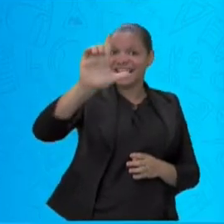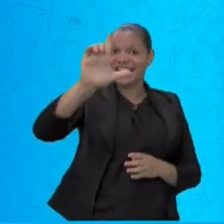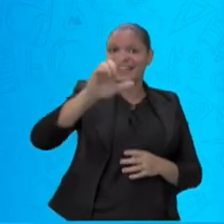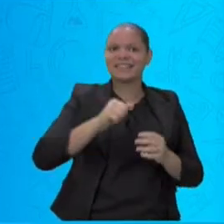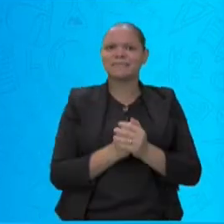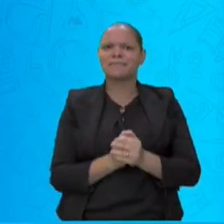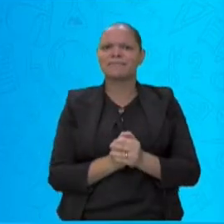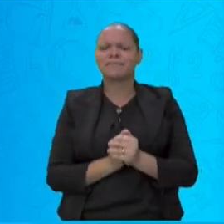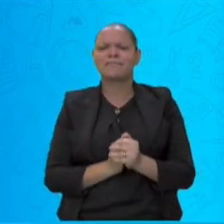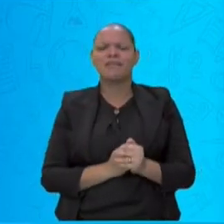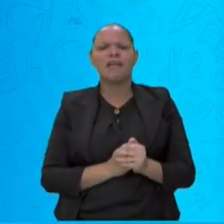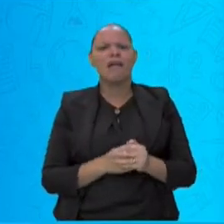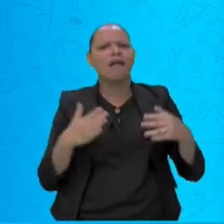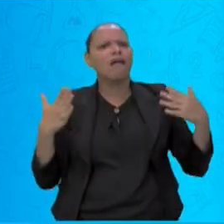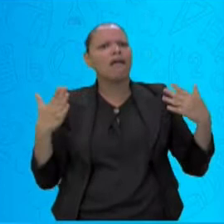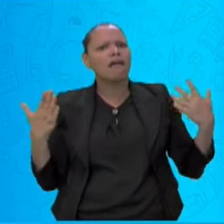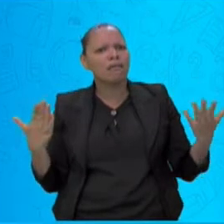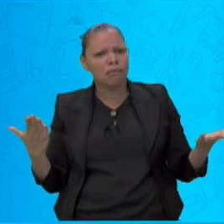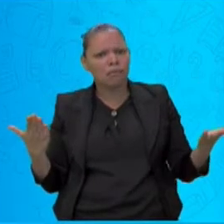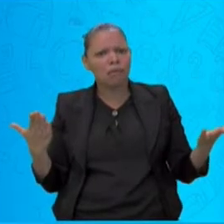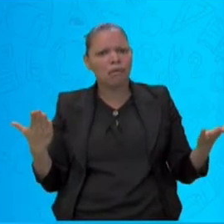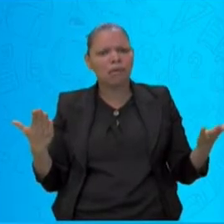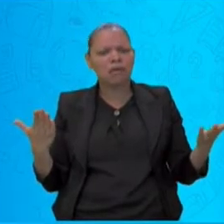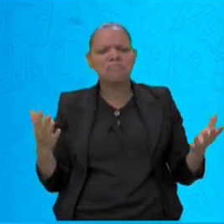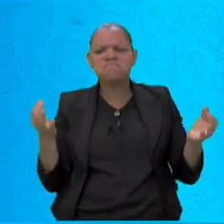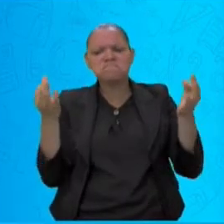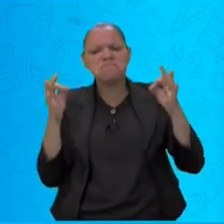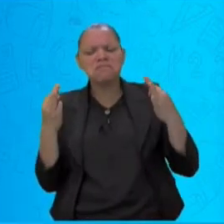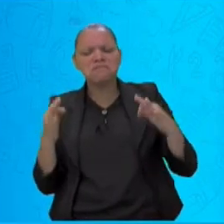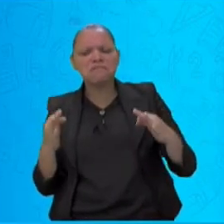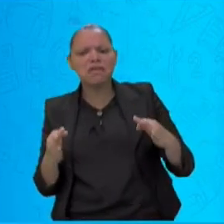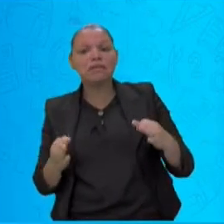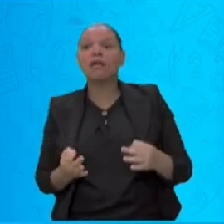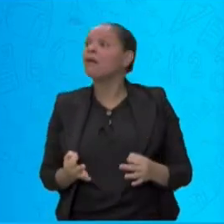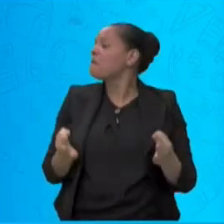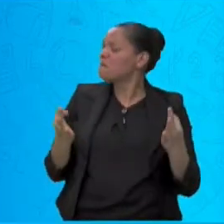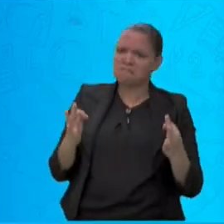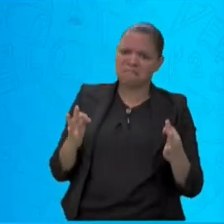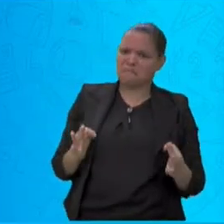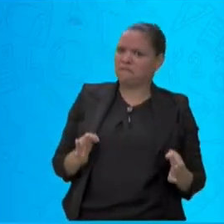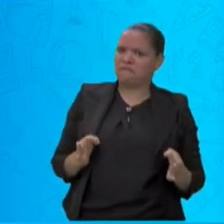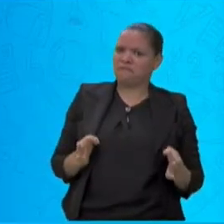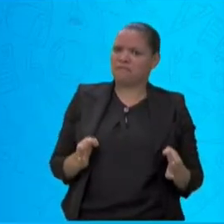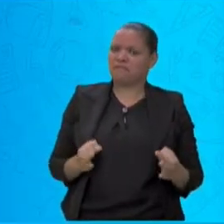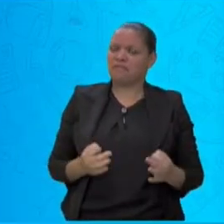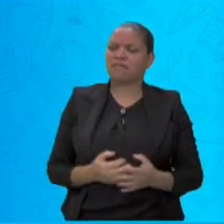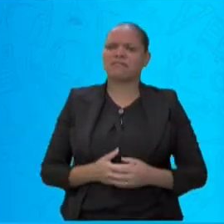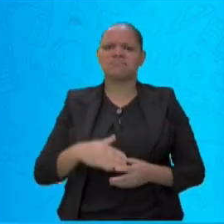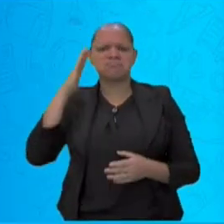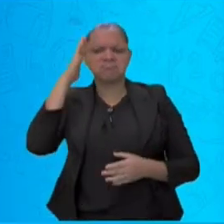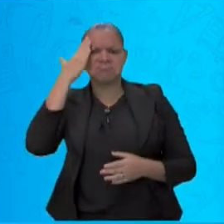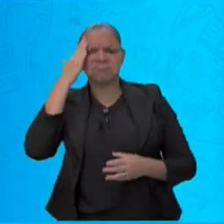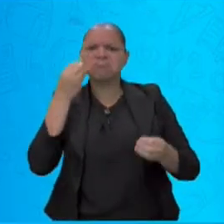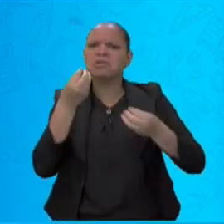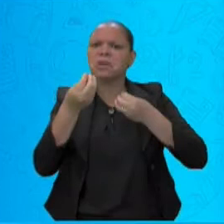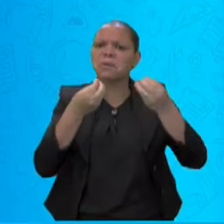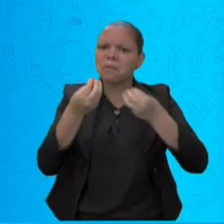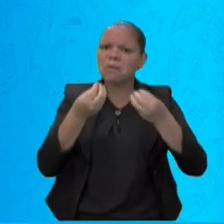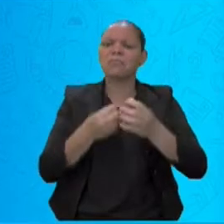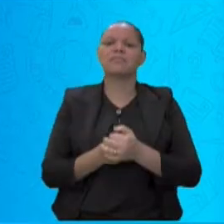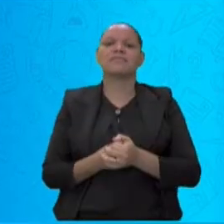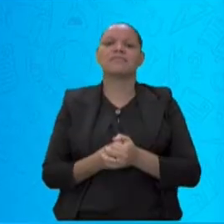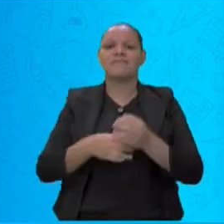aqui. Bom, para a gente saber se ele é perfeito ou imperfeito, vamos fazer a separação